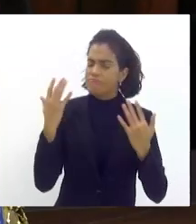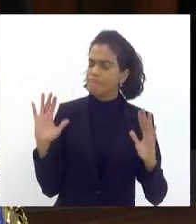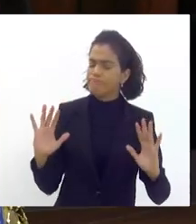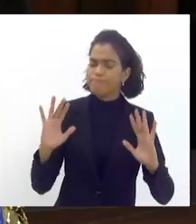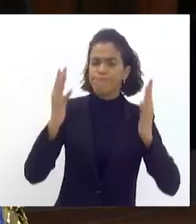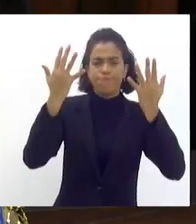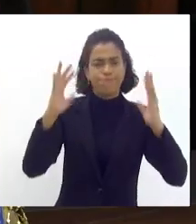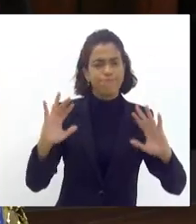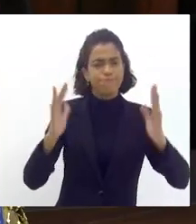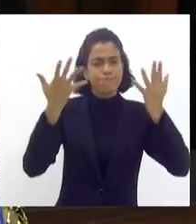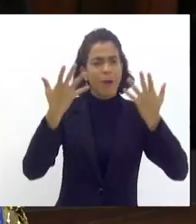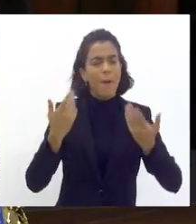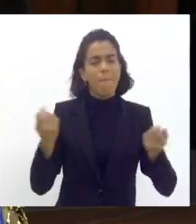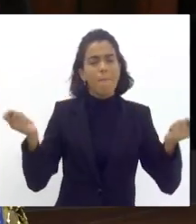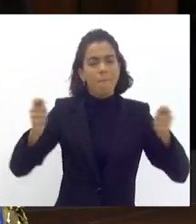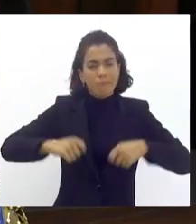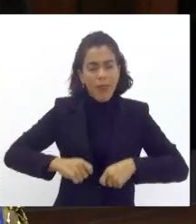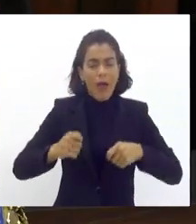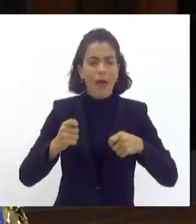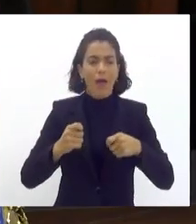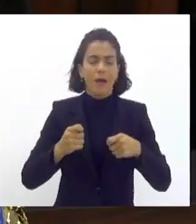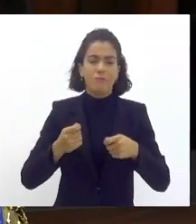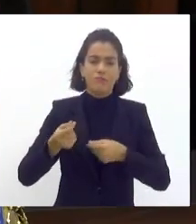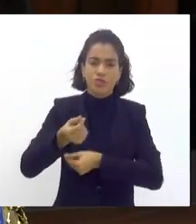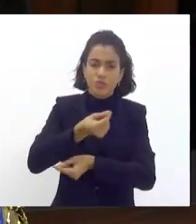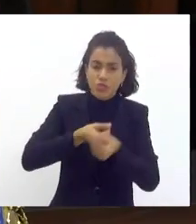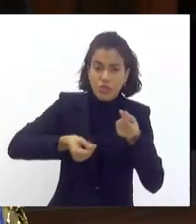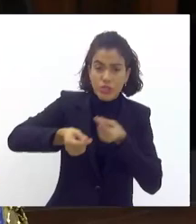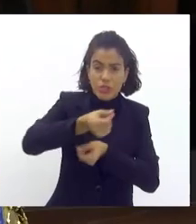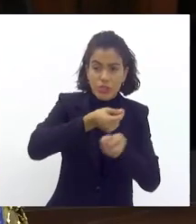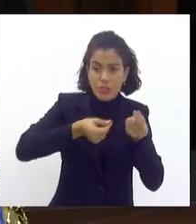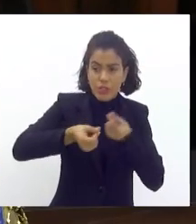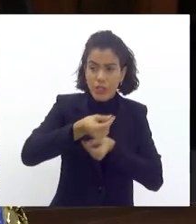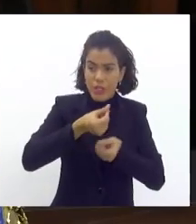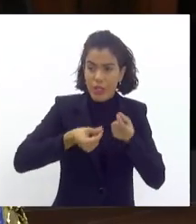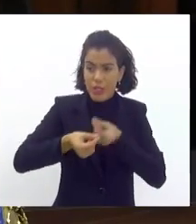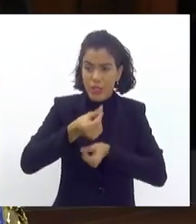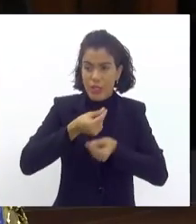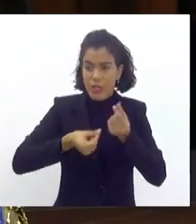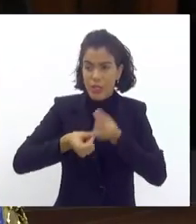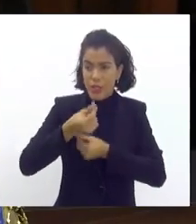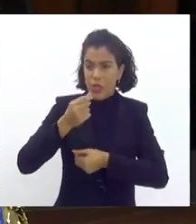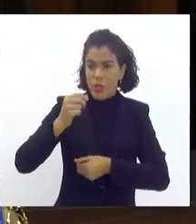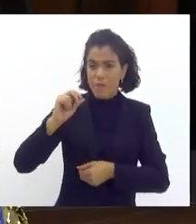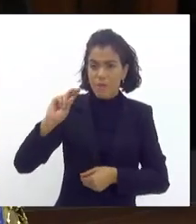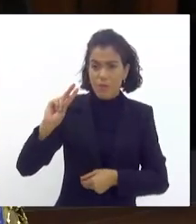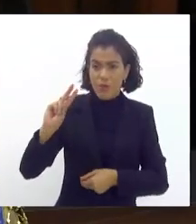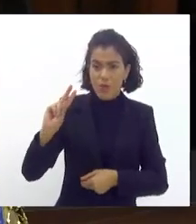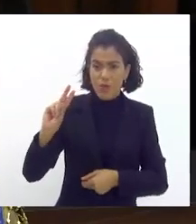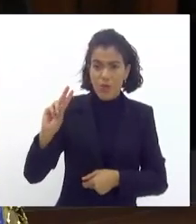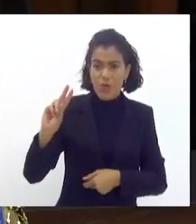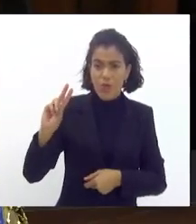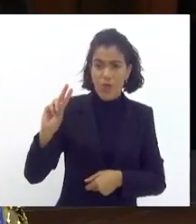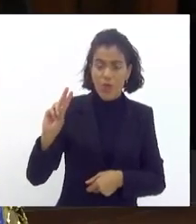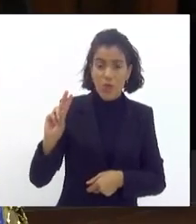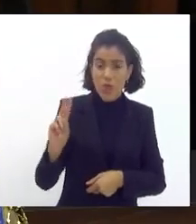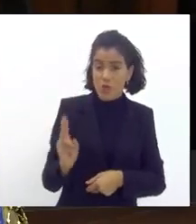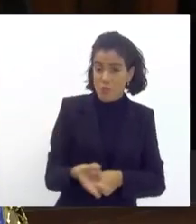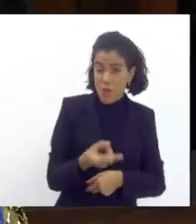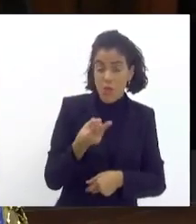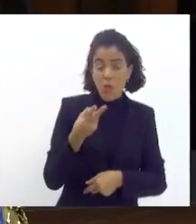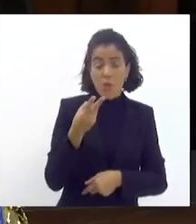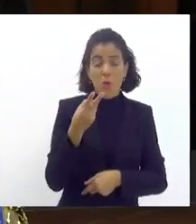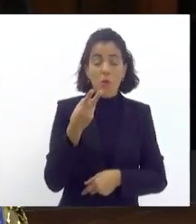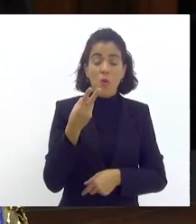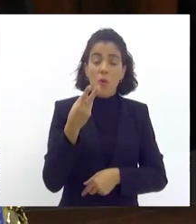a gente pode movimentar não só esses dois dois mil e meio e mil empregos